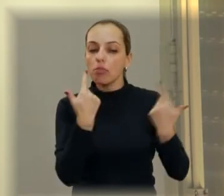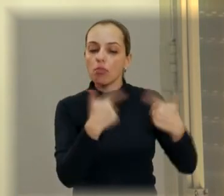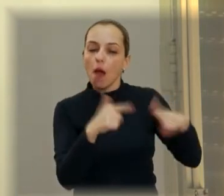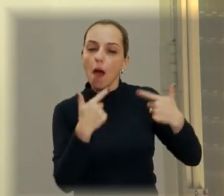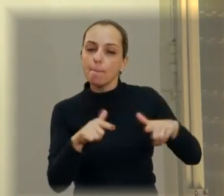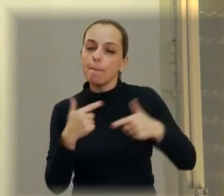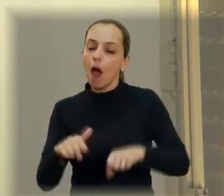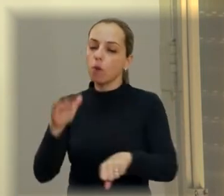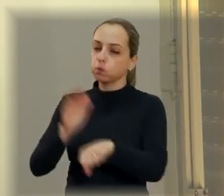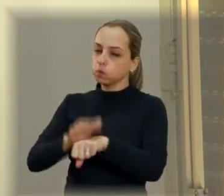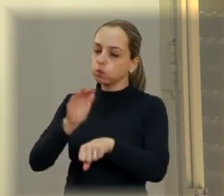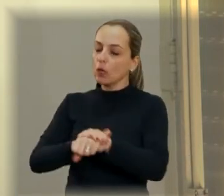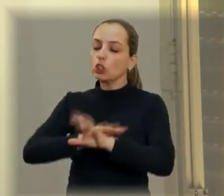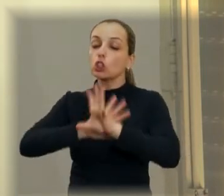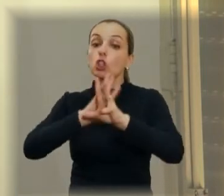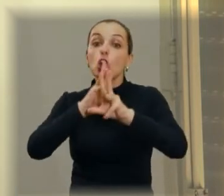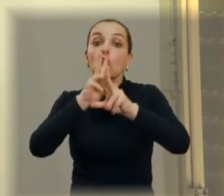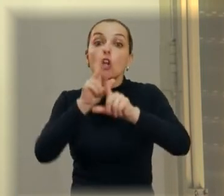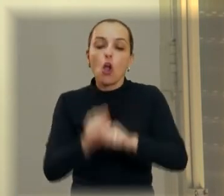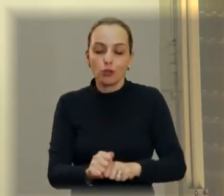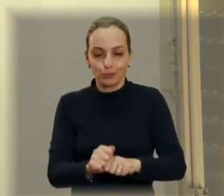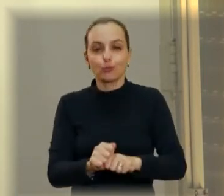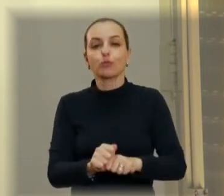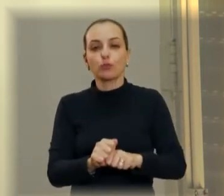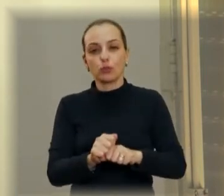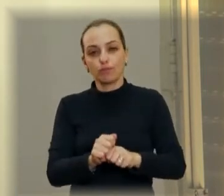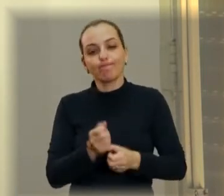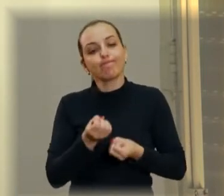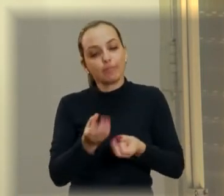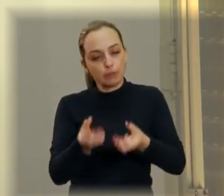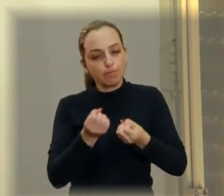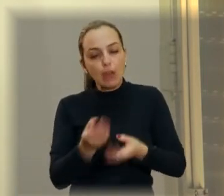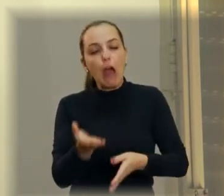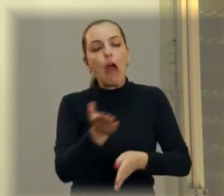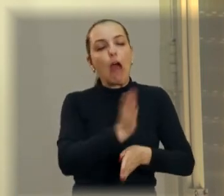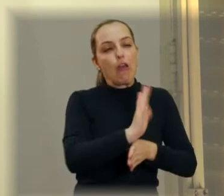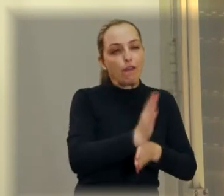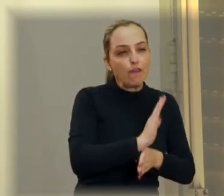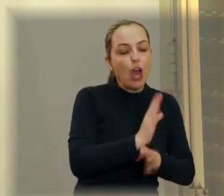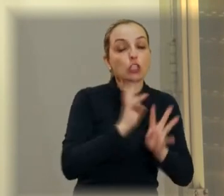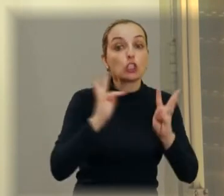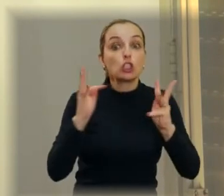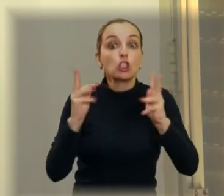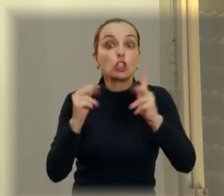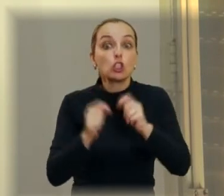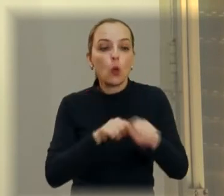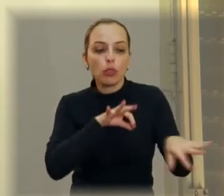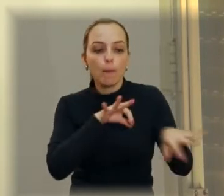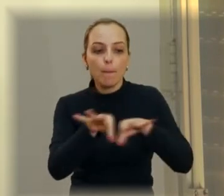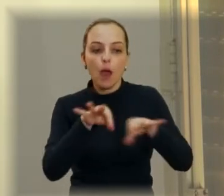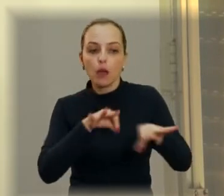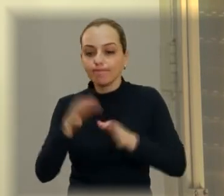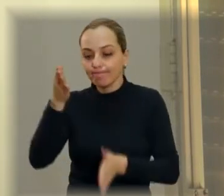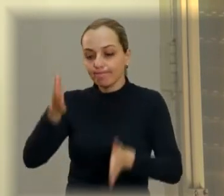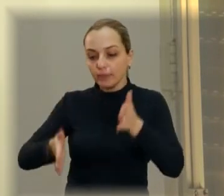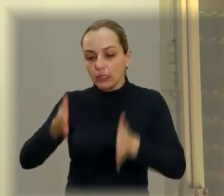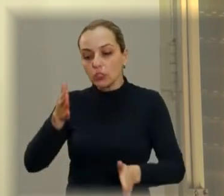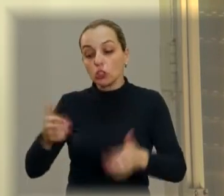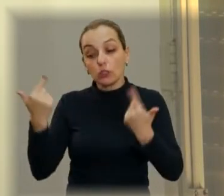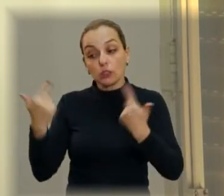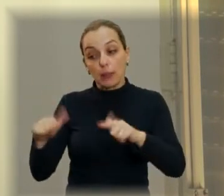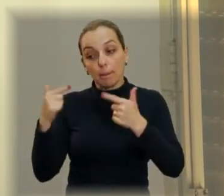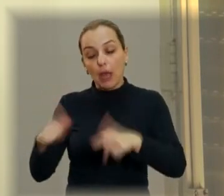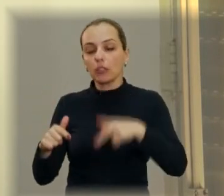encontra tudo o que nós fizemos, em forma de notícias, em forma de vídeo, em forma de tudo que for feito nesse mandato, inclusive com números.